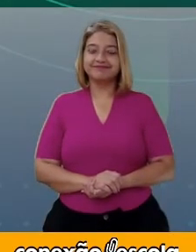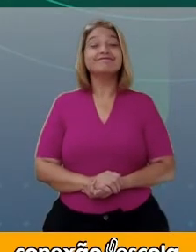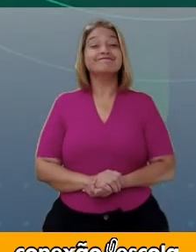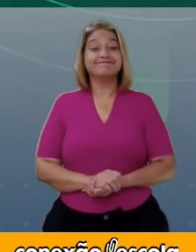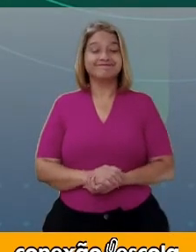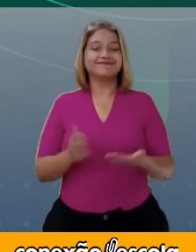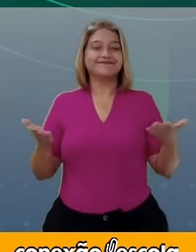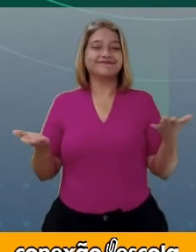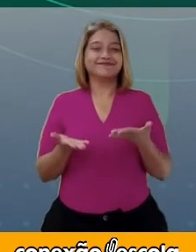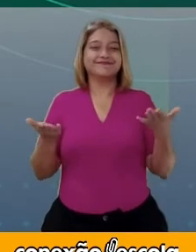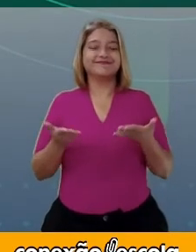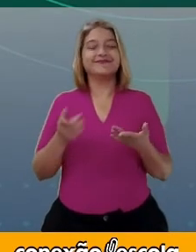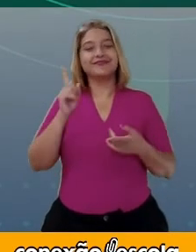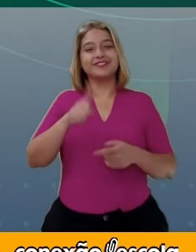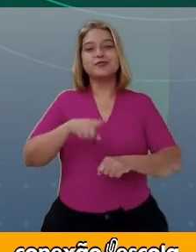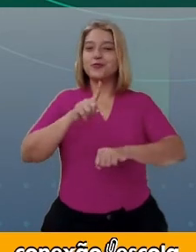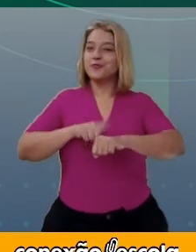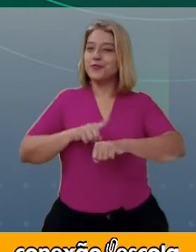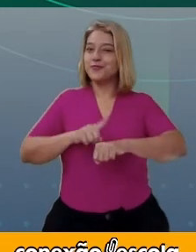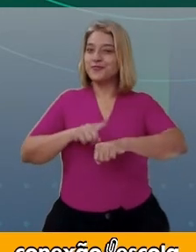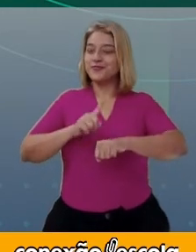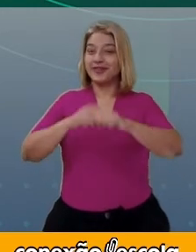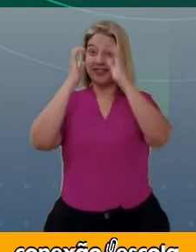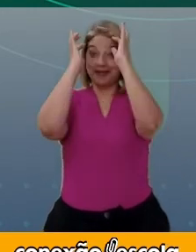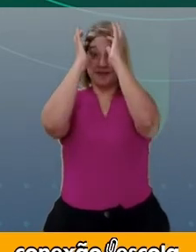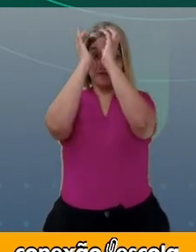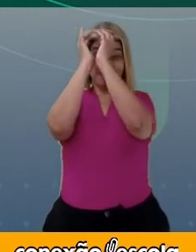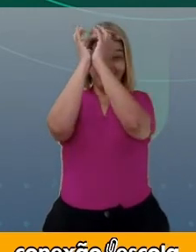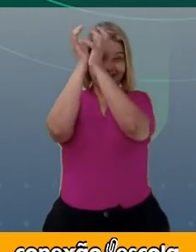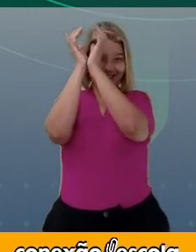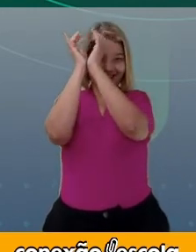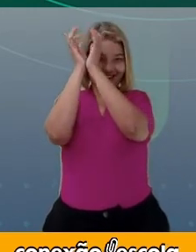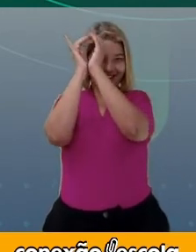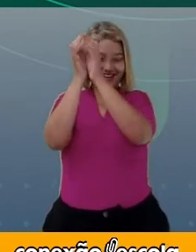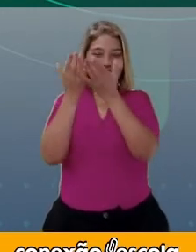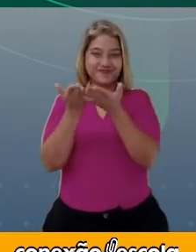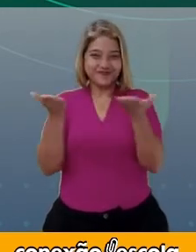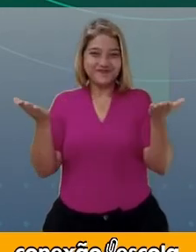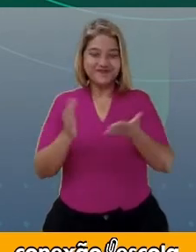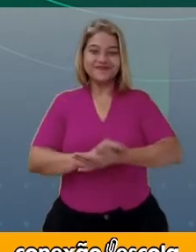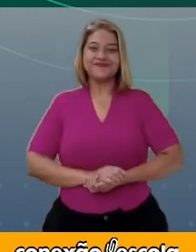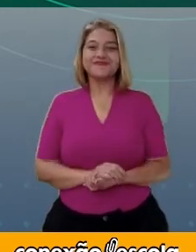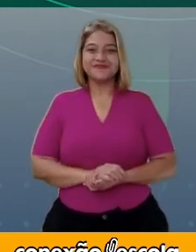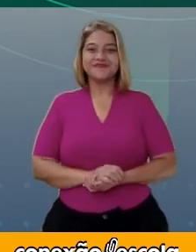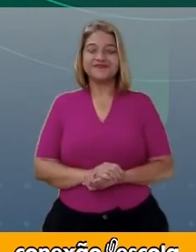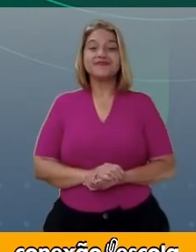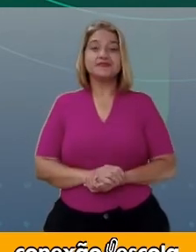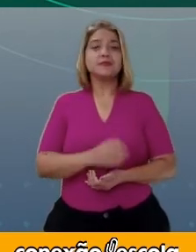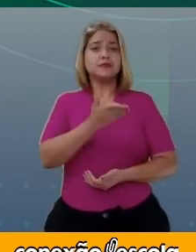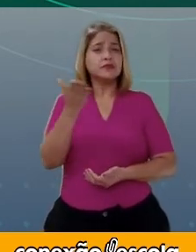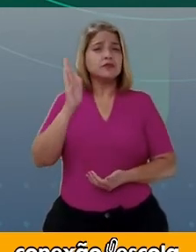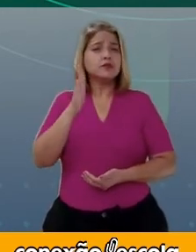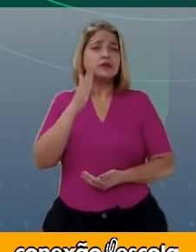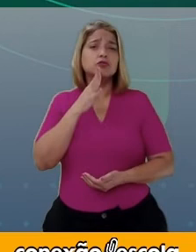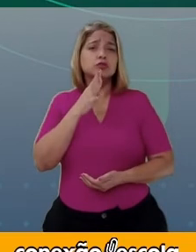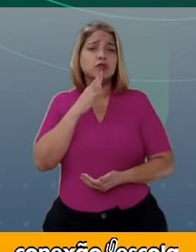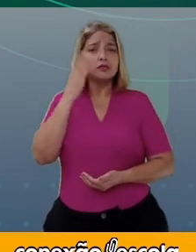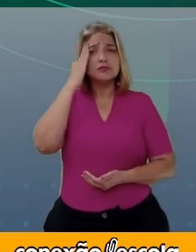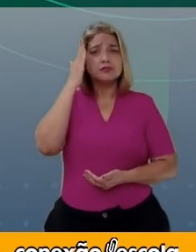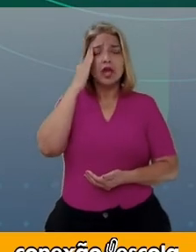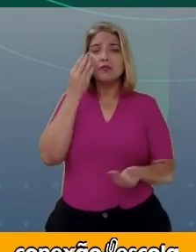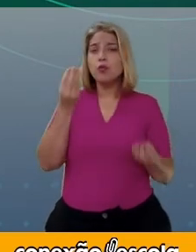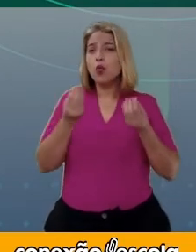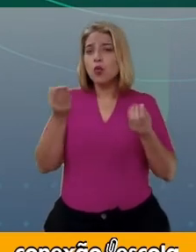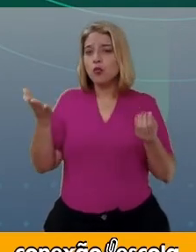Chegou agora o momento da nossa ação reflexiva. Agora que você sabe um pouco mais